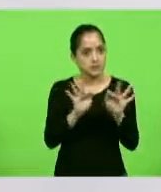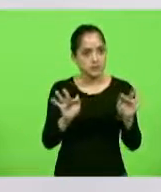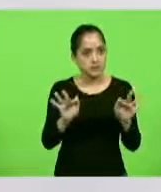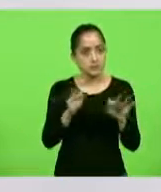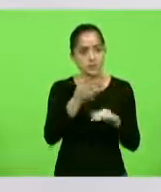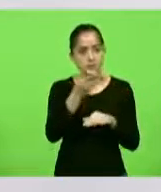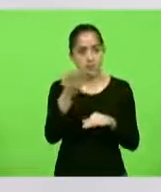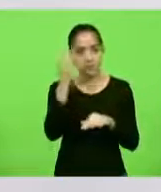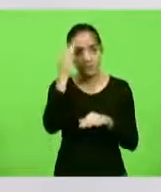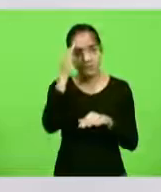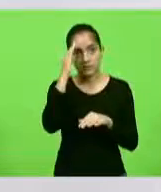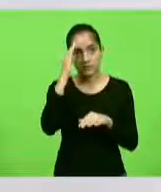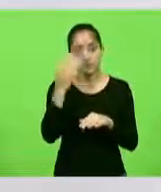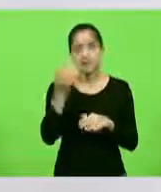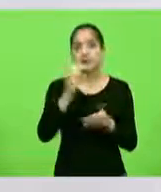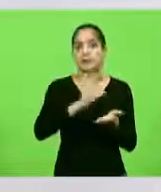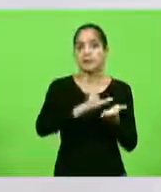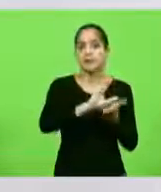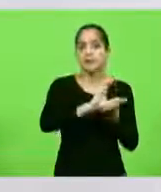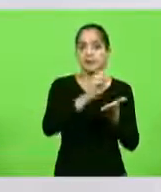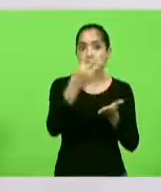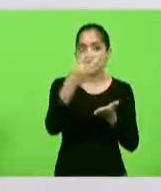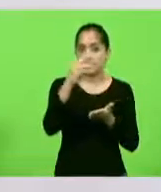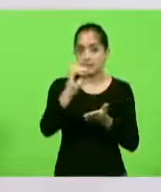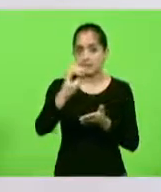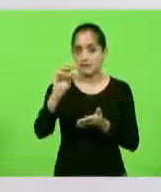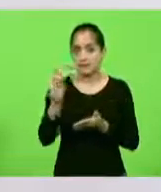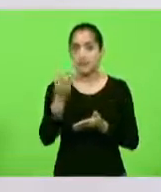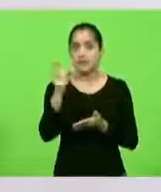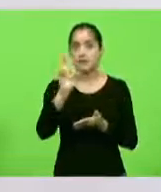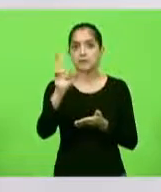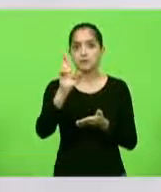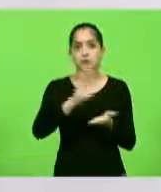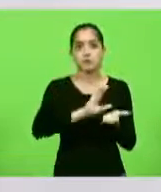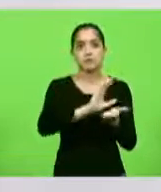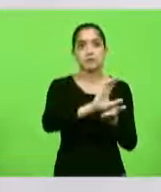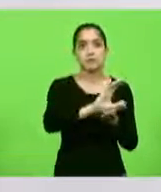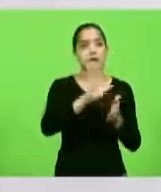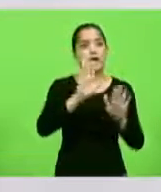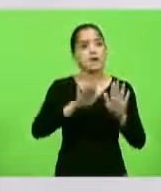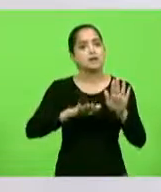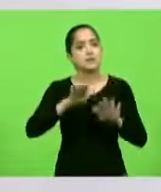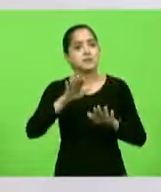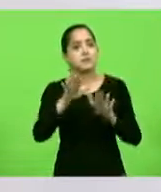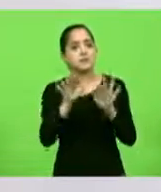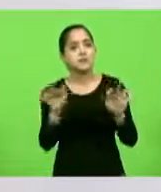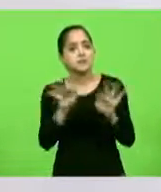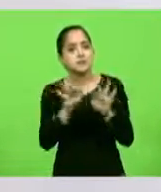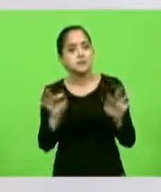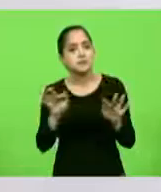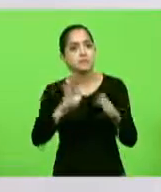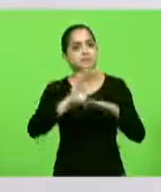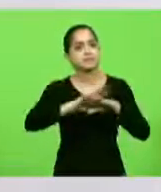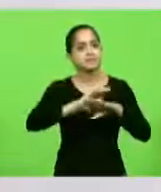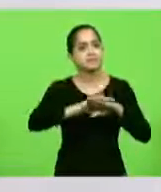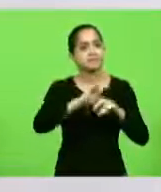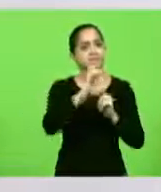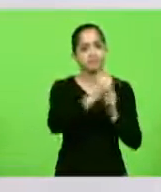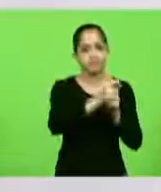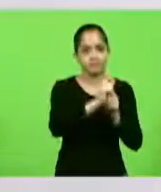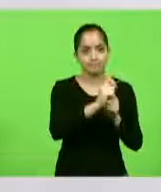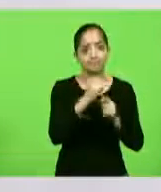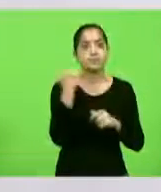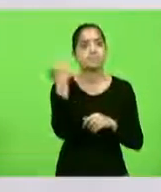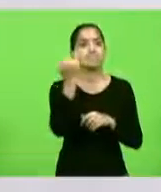você entenda, ele prevê um investimento de 30 milhões. Tem, às vezes, coisas simples feitas pela pesca artesanal que é de grande significado.